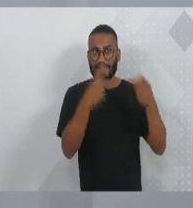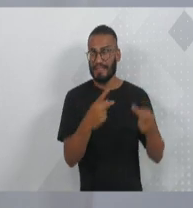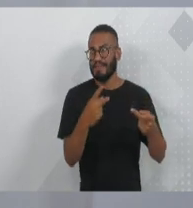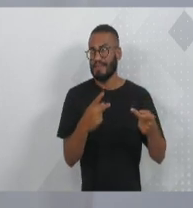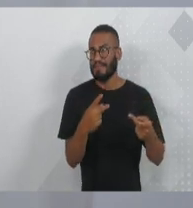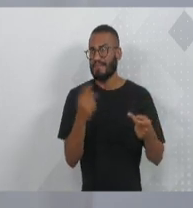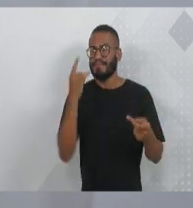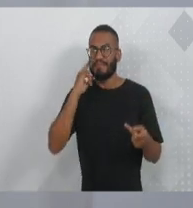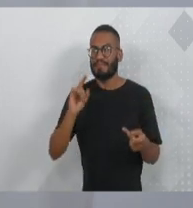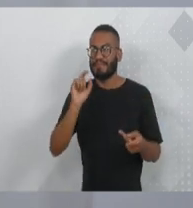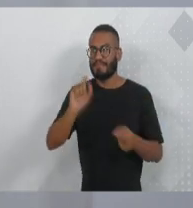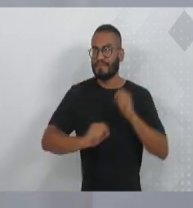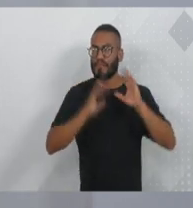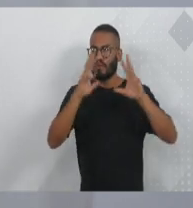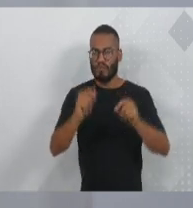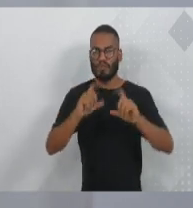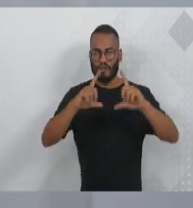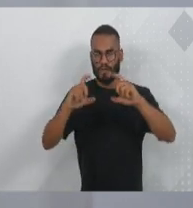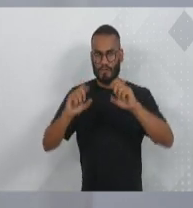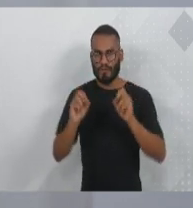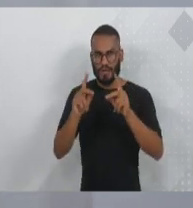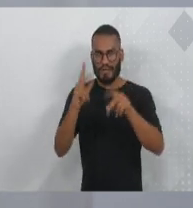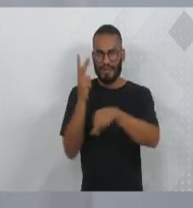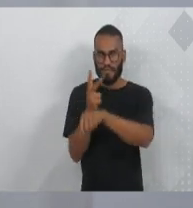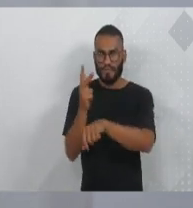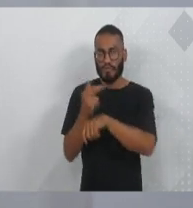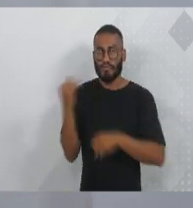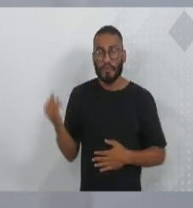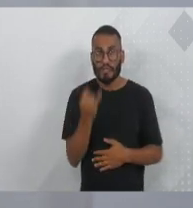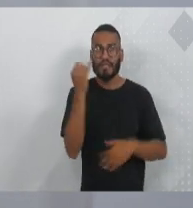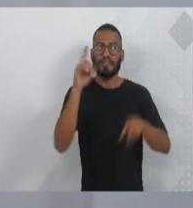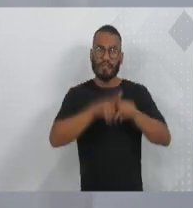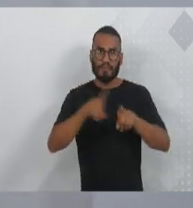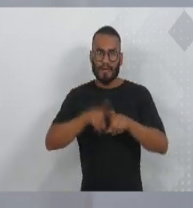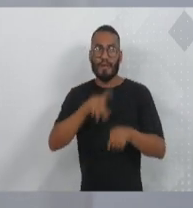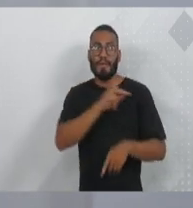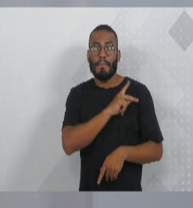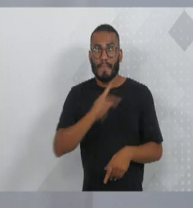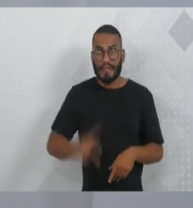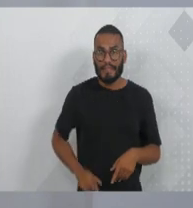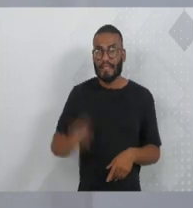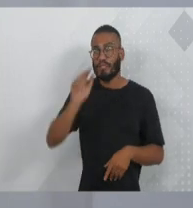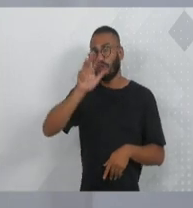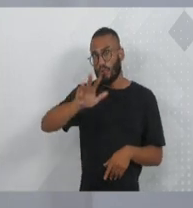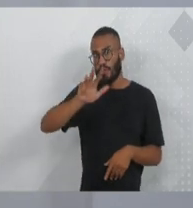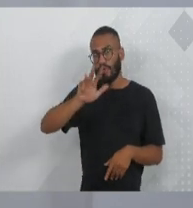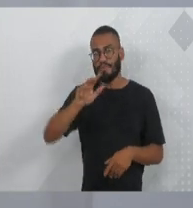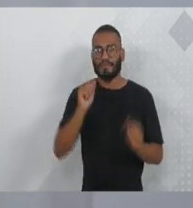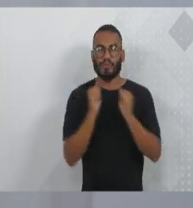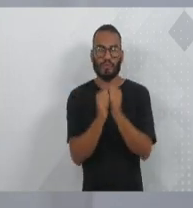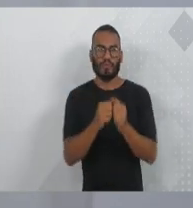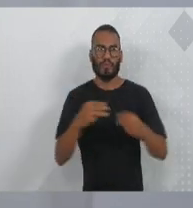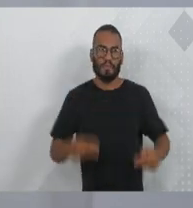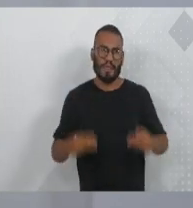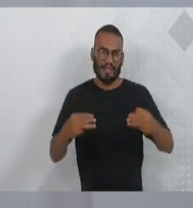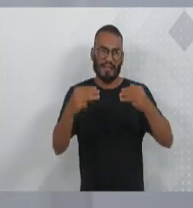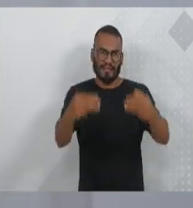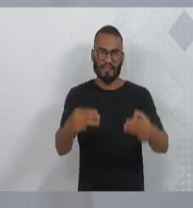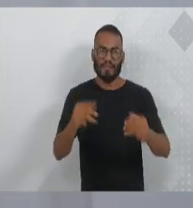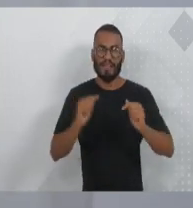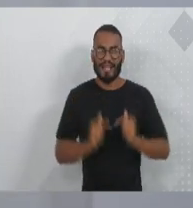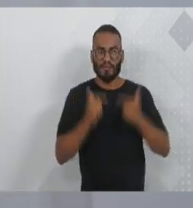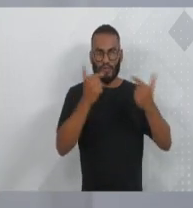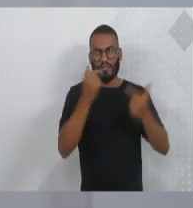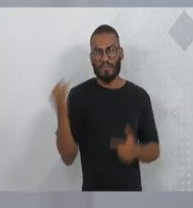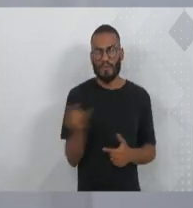Nery, por último ali, todas as fotos, ok. Tem um vídeo importante aí também, presidente Lula, vereador Maurício, juntamente com os ministros aí, com mais ações